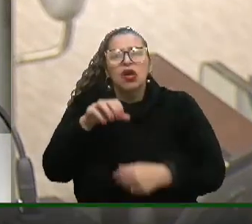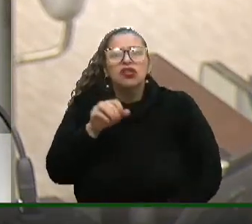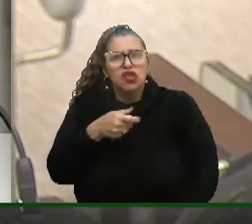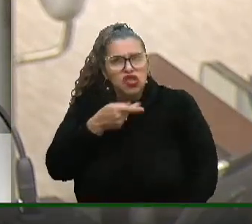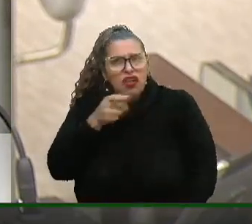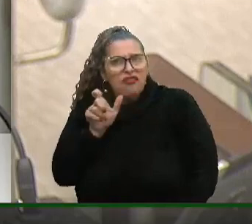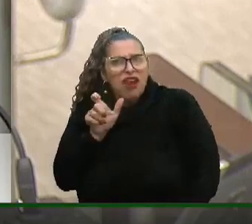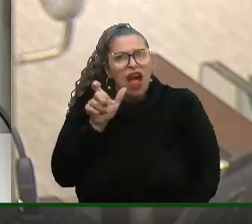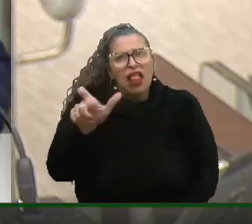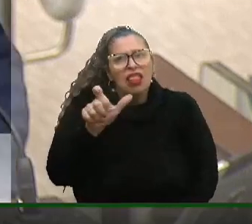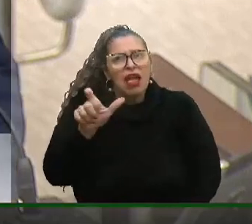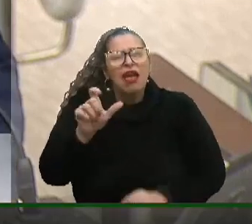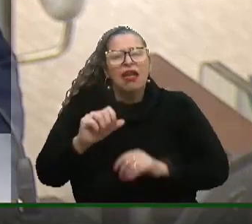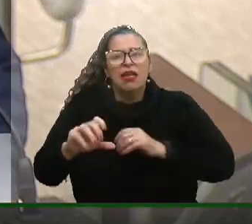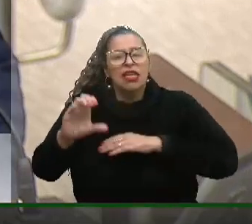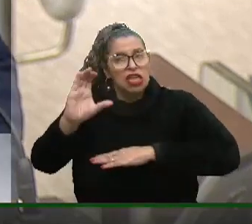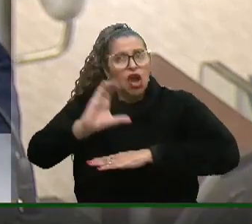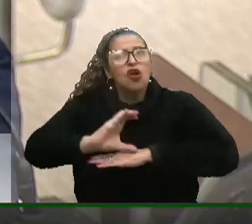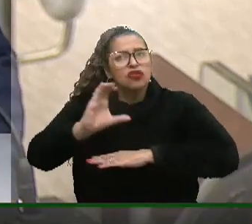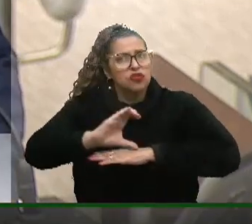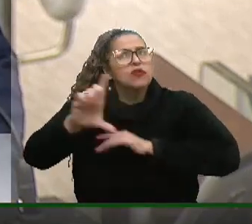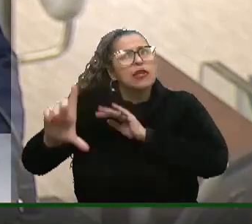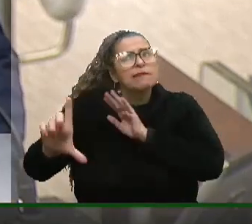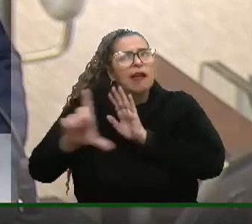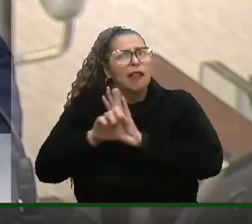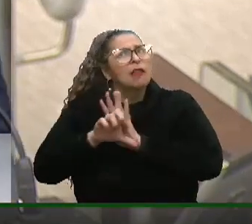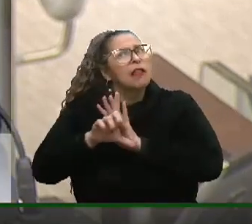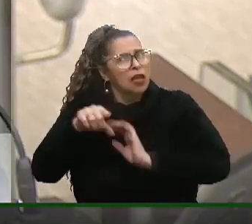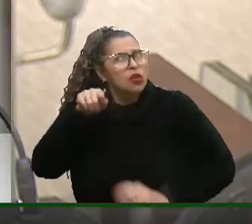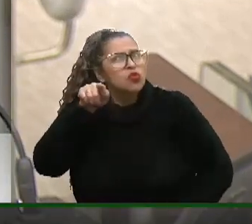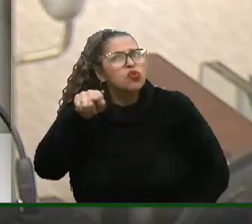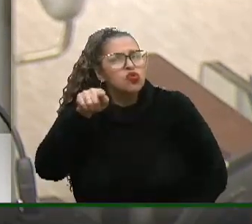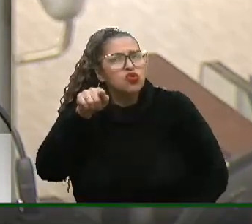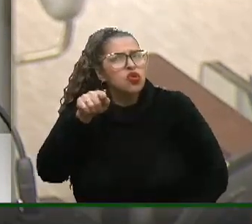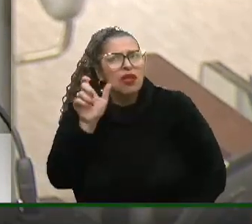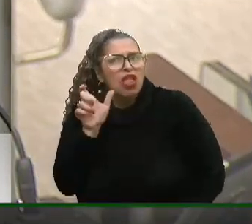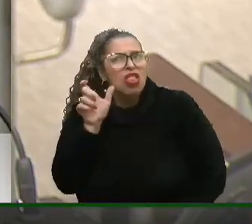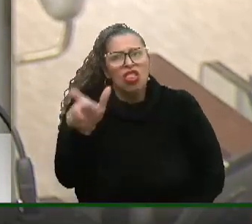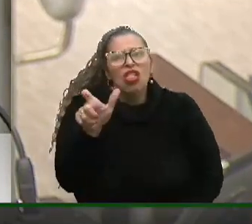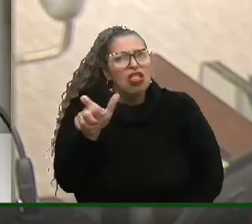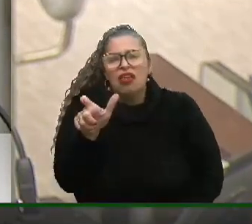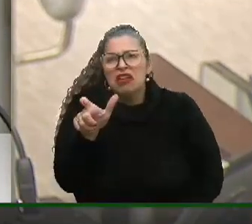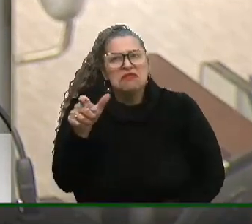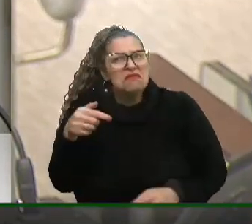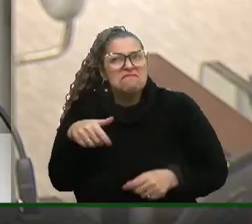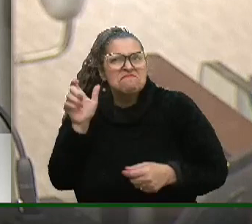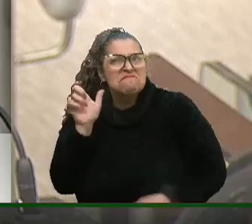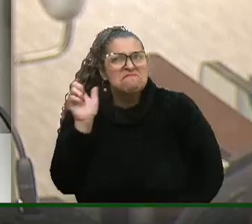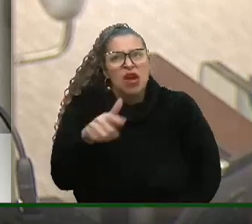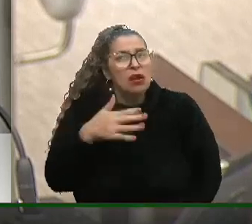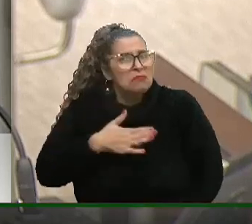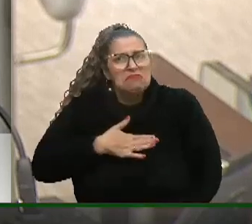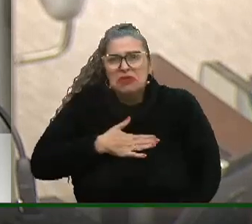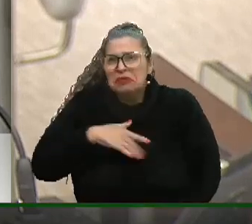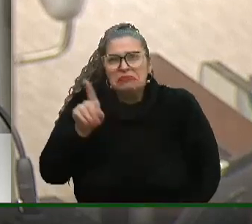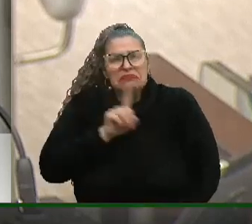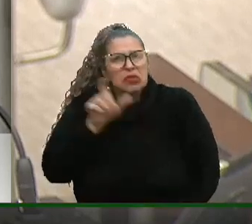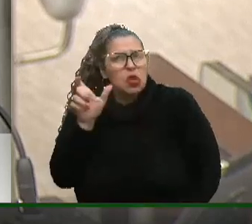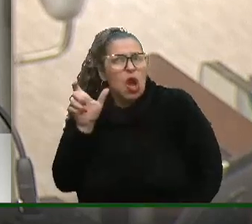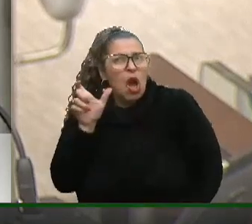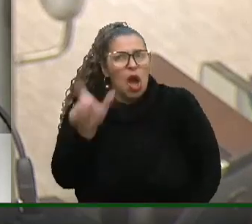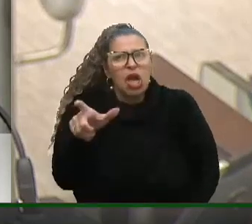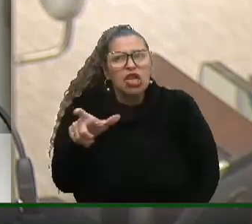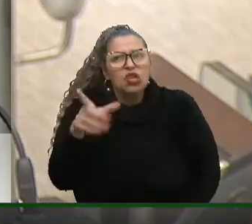a constitucionalidade dessa lei, V. Exª não me ofende nem me agride. V. Exª agride